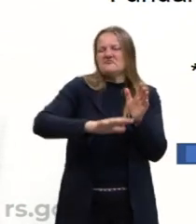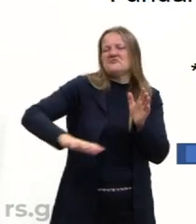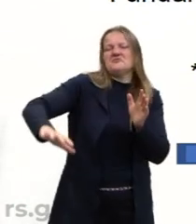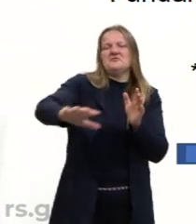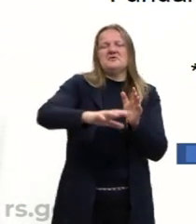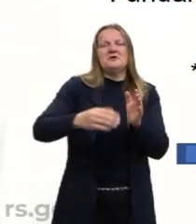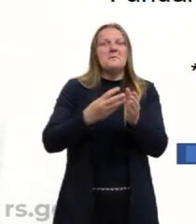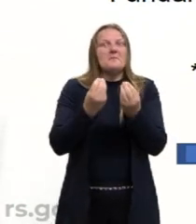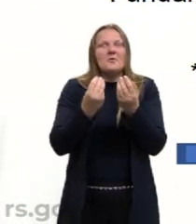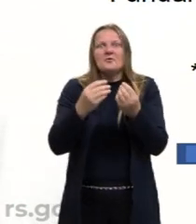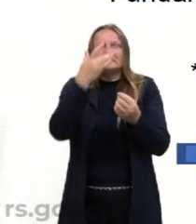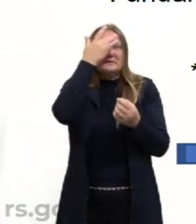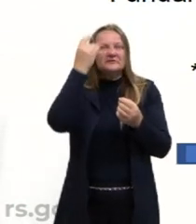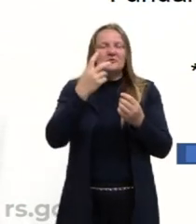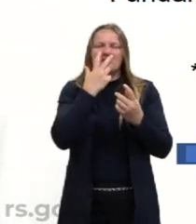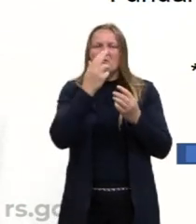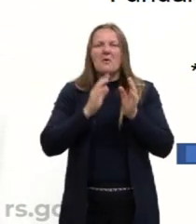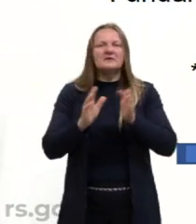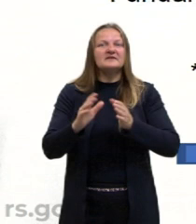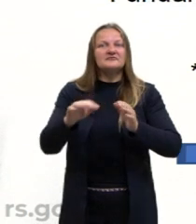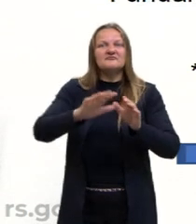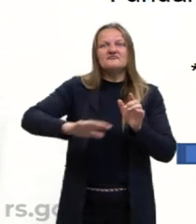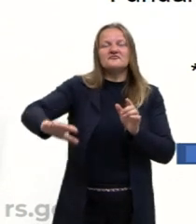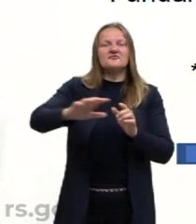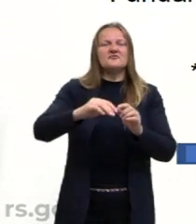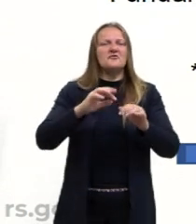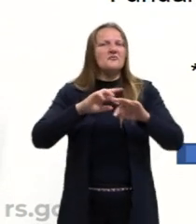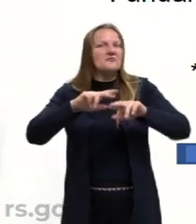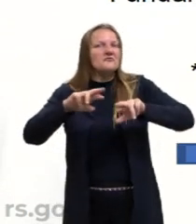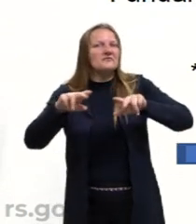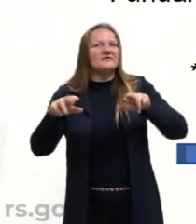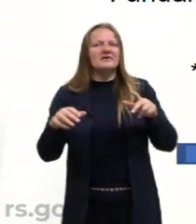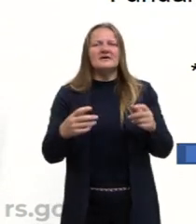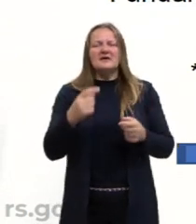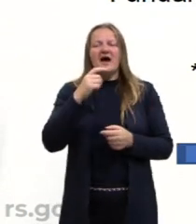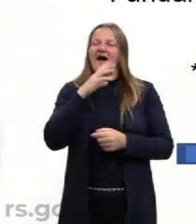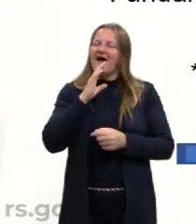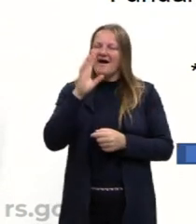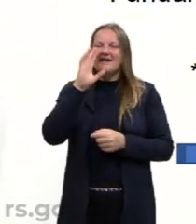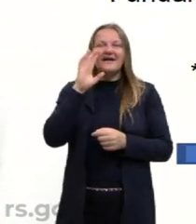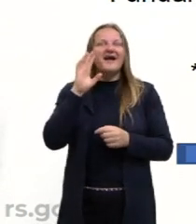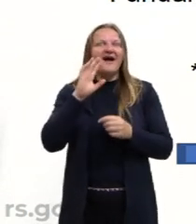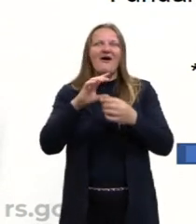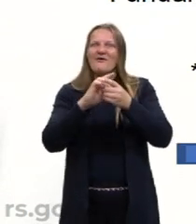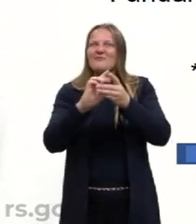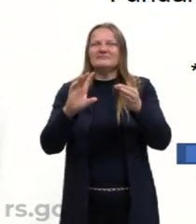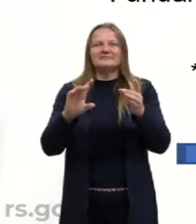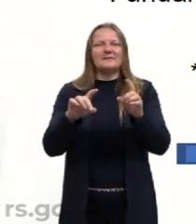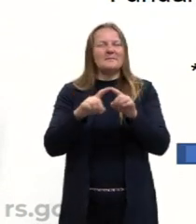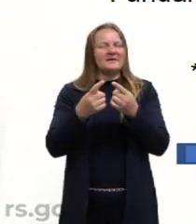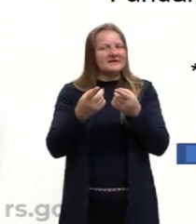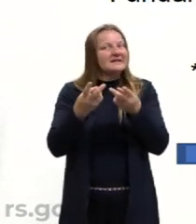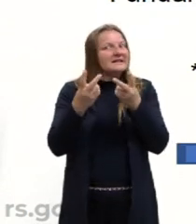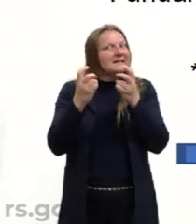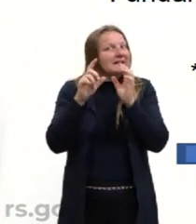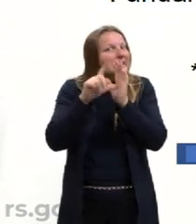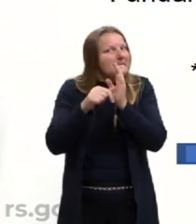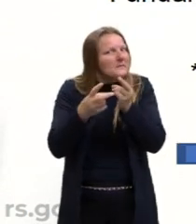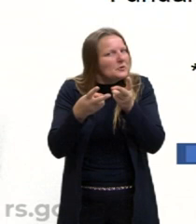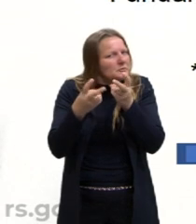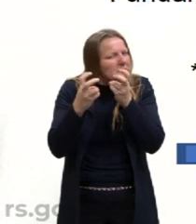mais pessoas tivessem acesso à cultura com os meios de comunicação, ele achou que seria uma democracia, que seria bacana, mas não ocorreu isso.